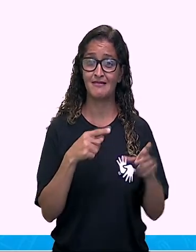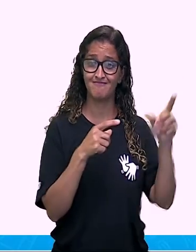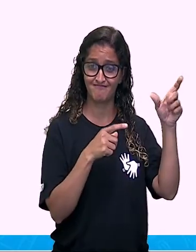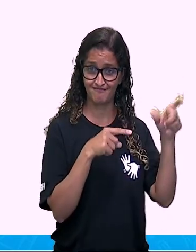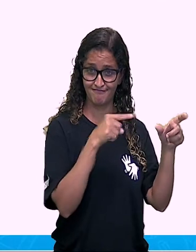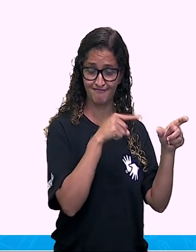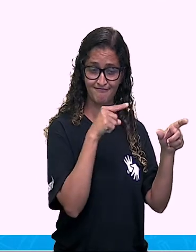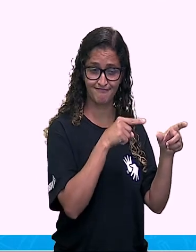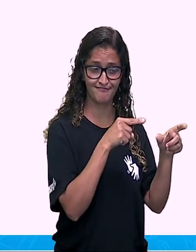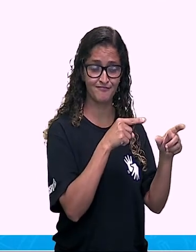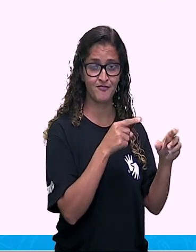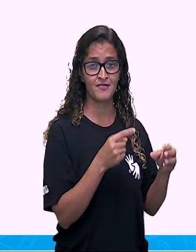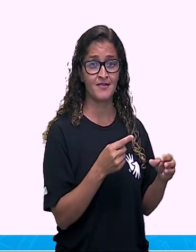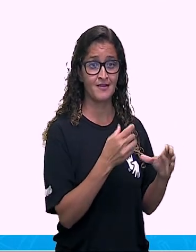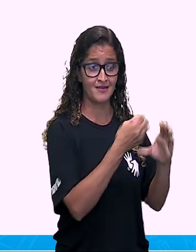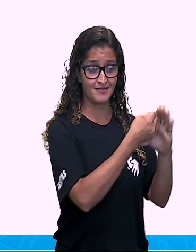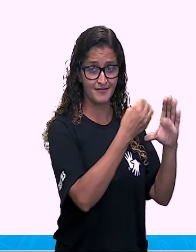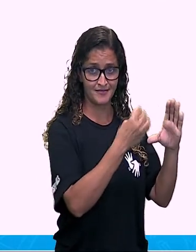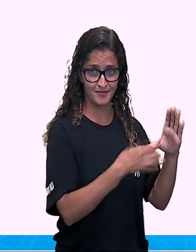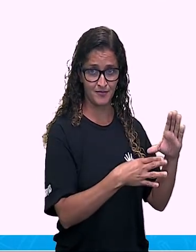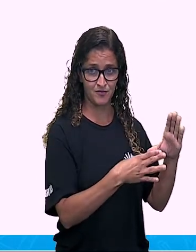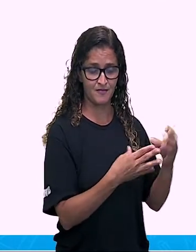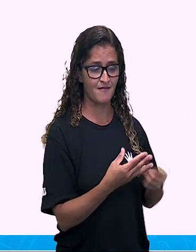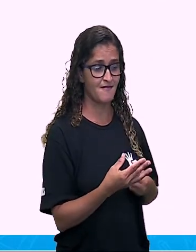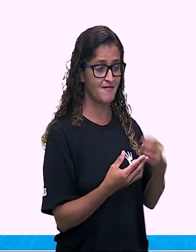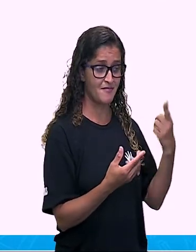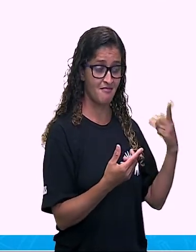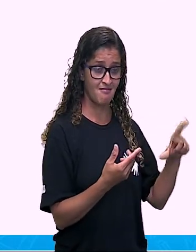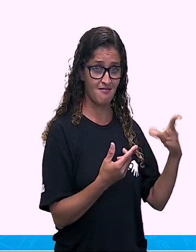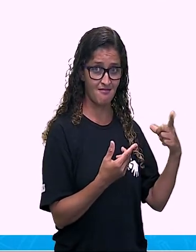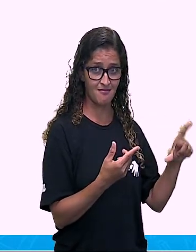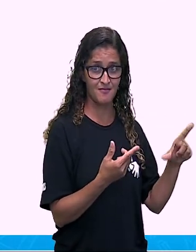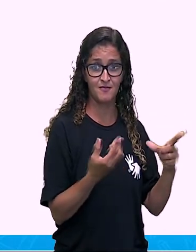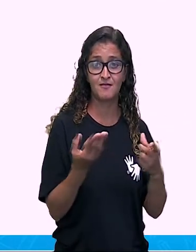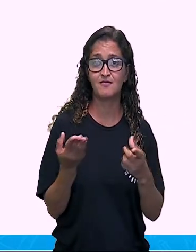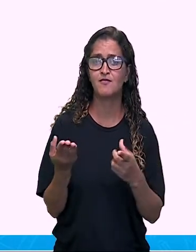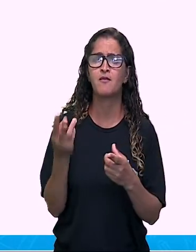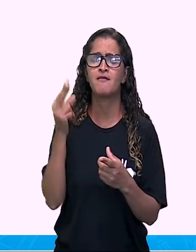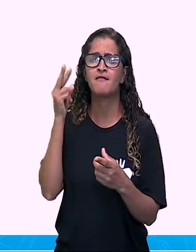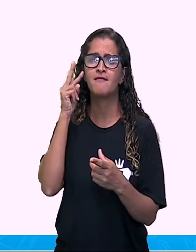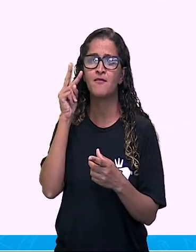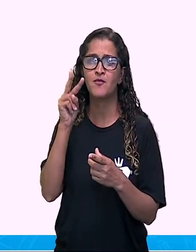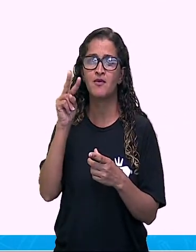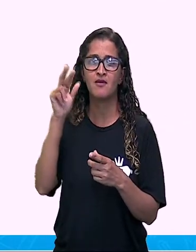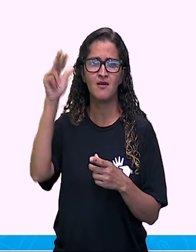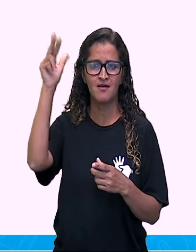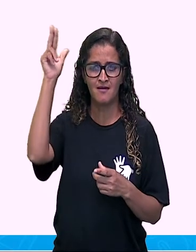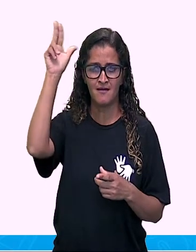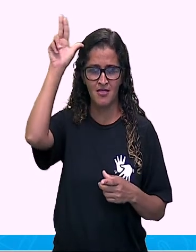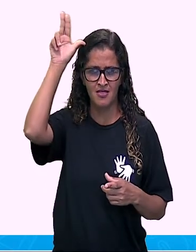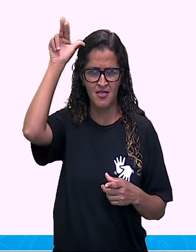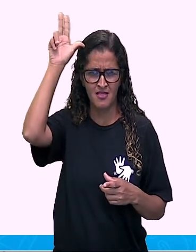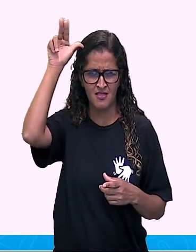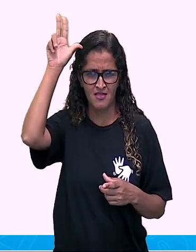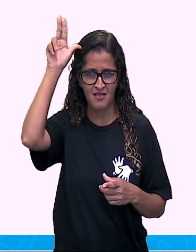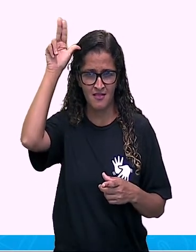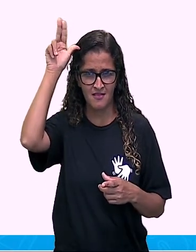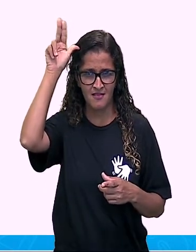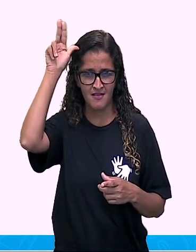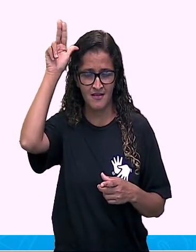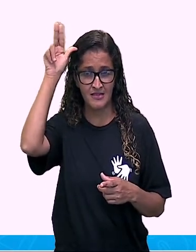vivos. Então, nós vamos analisar aqui o cavalo, ó. Cavalo é um ser vivo?